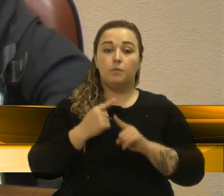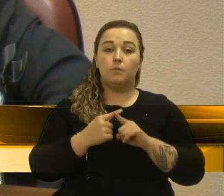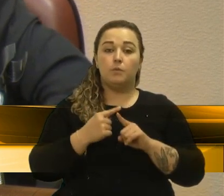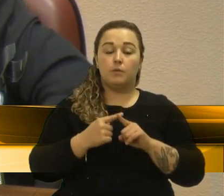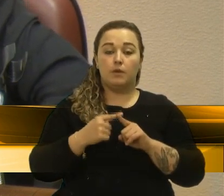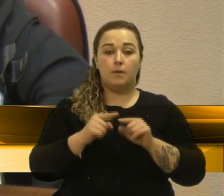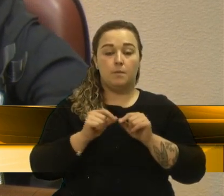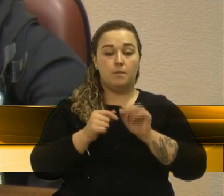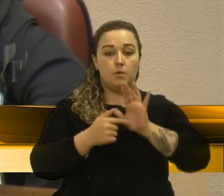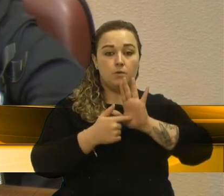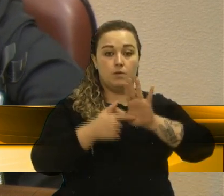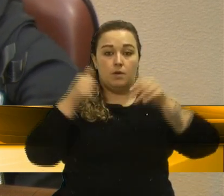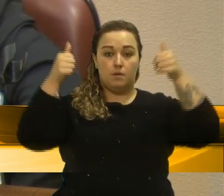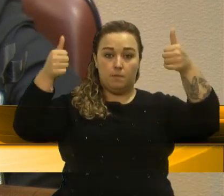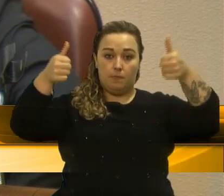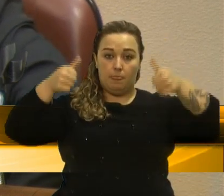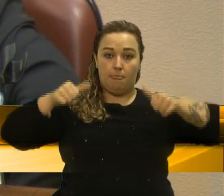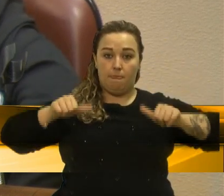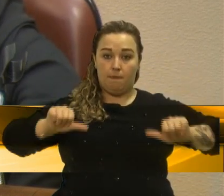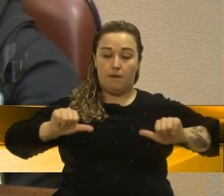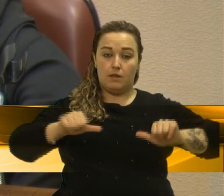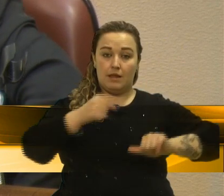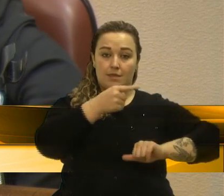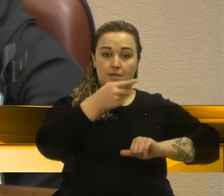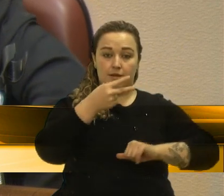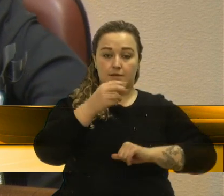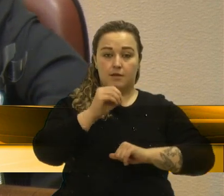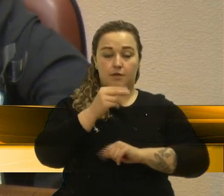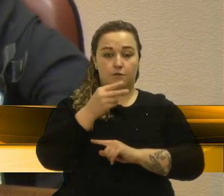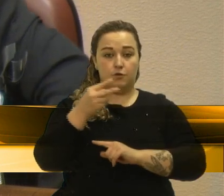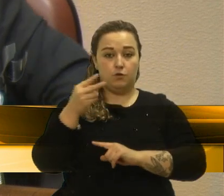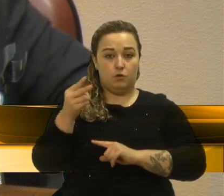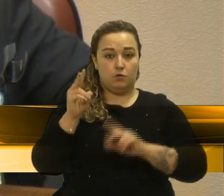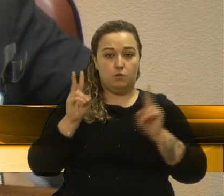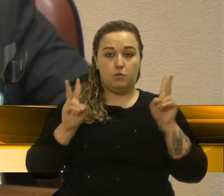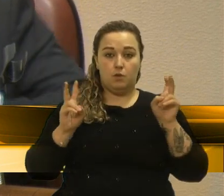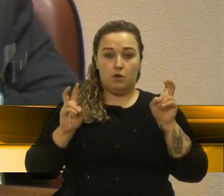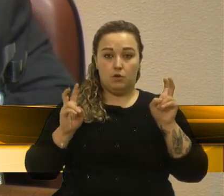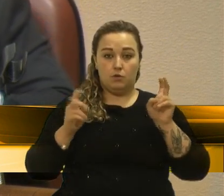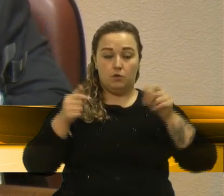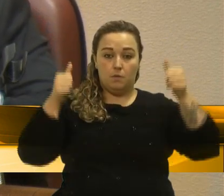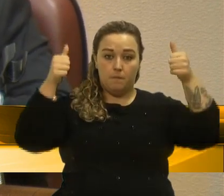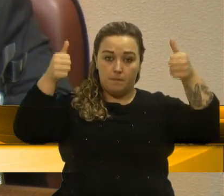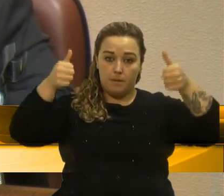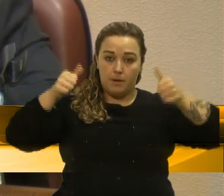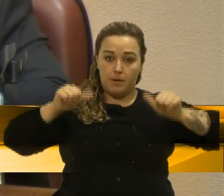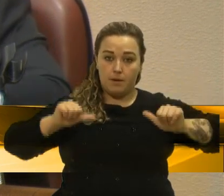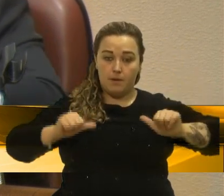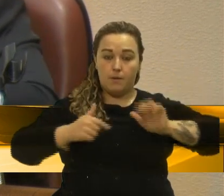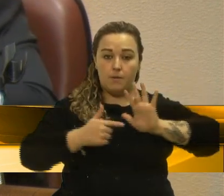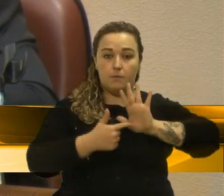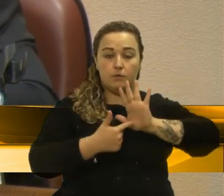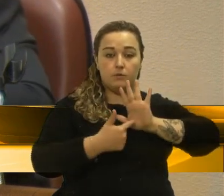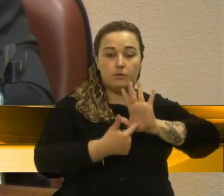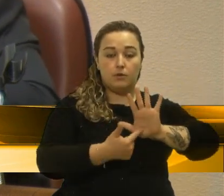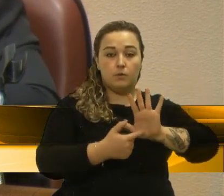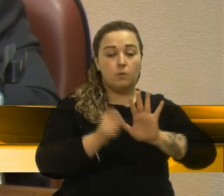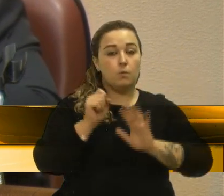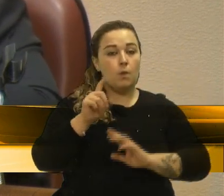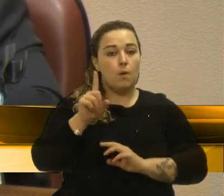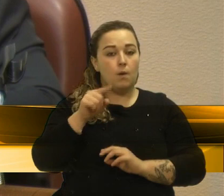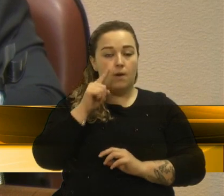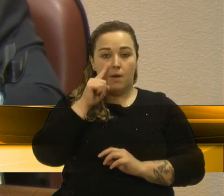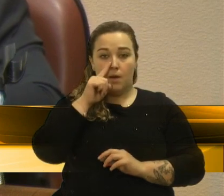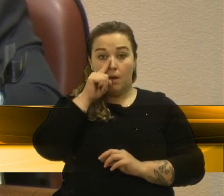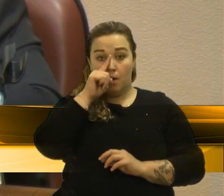um painel a respeito da 13022. Um painel no sentido de, do risco que decorre